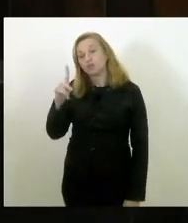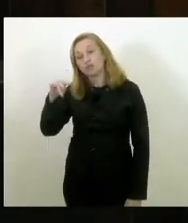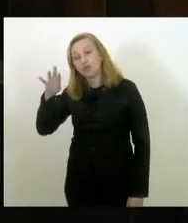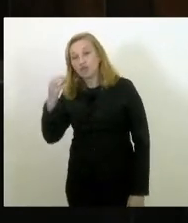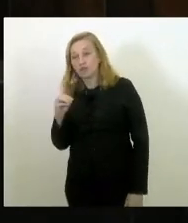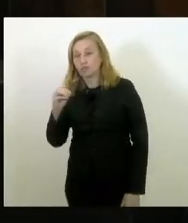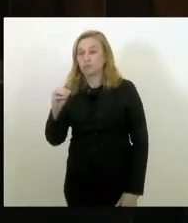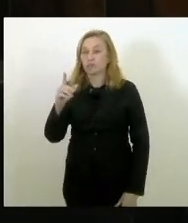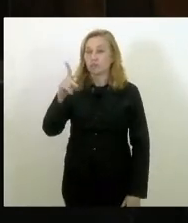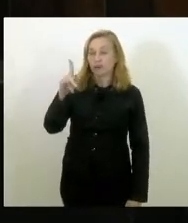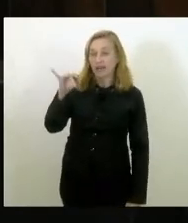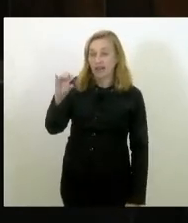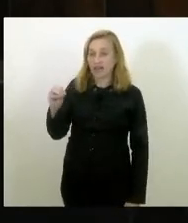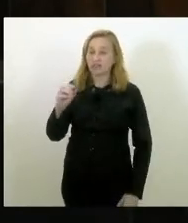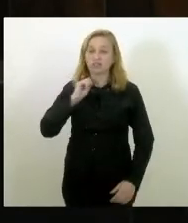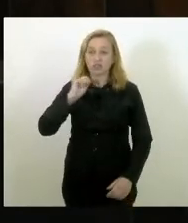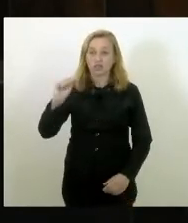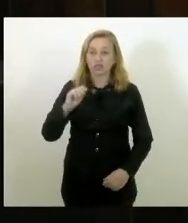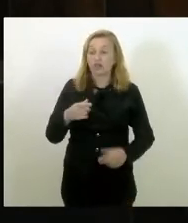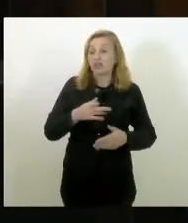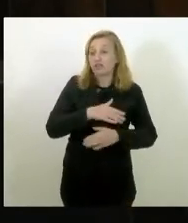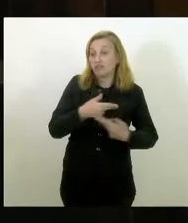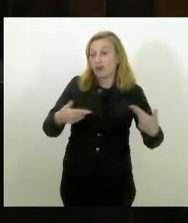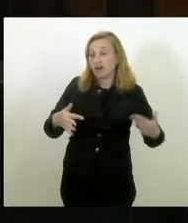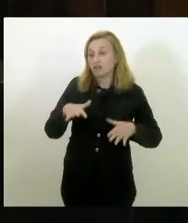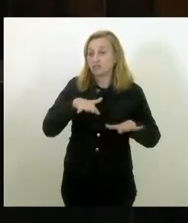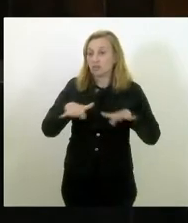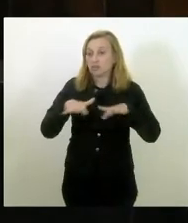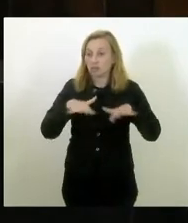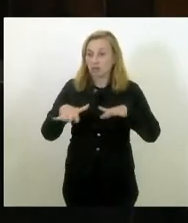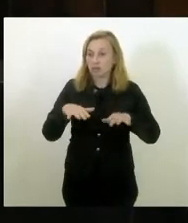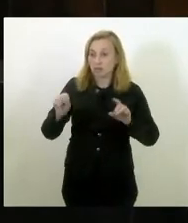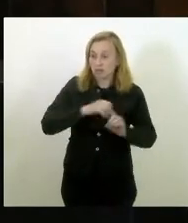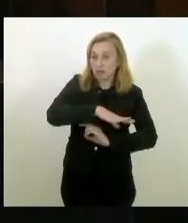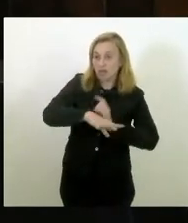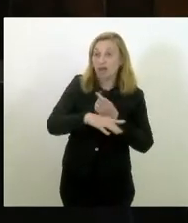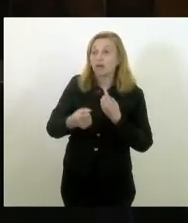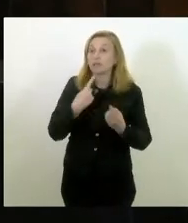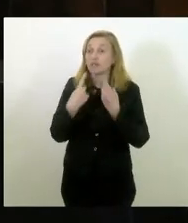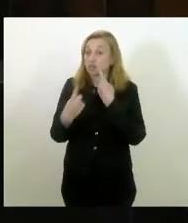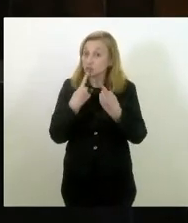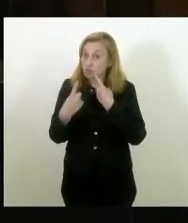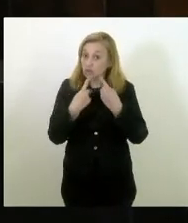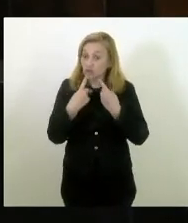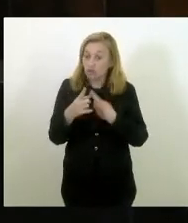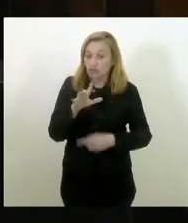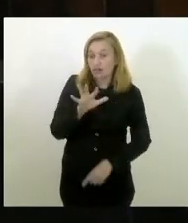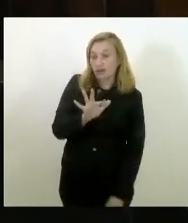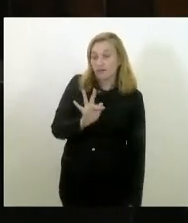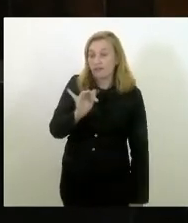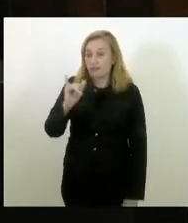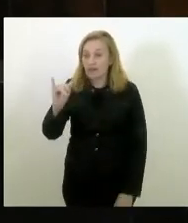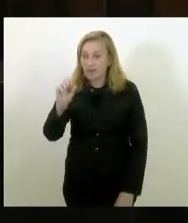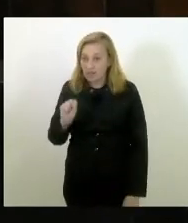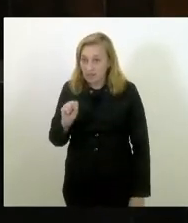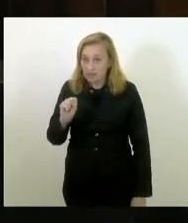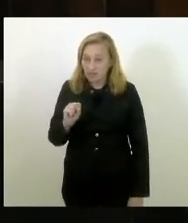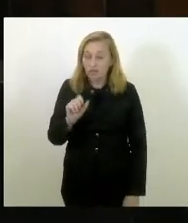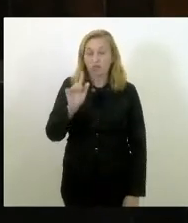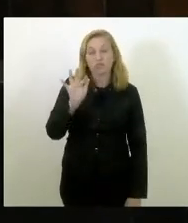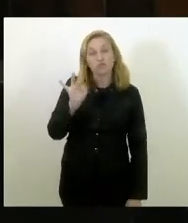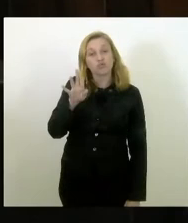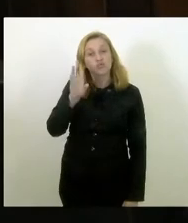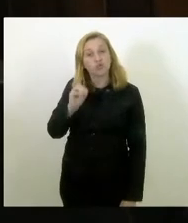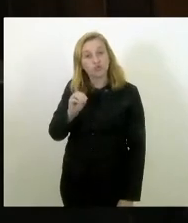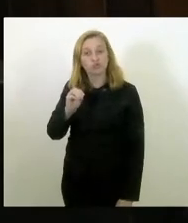onde a gente trouxe muitos movimentos sociais para discutir a destinação do FEIS, um fundo